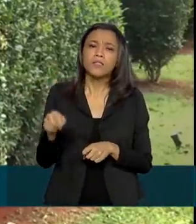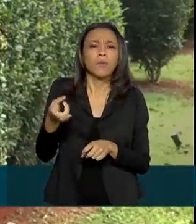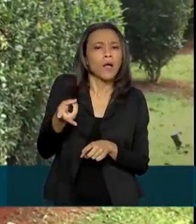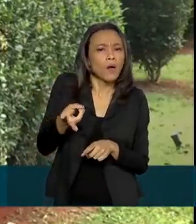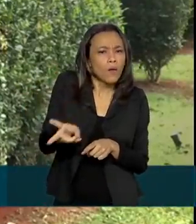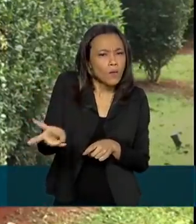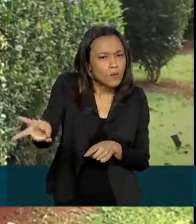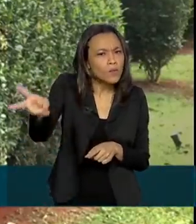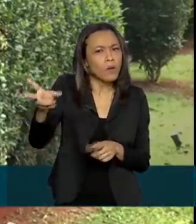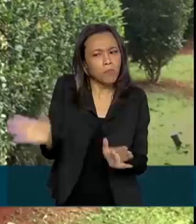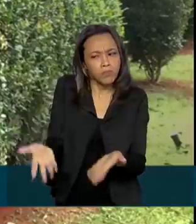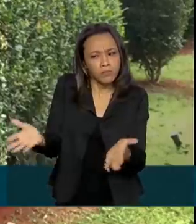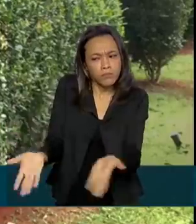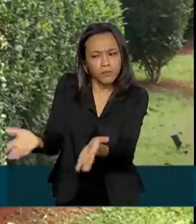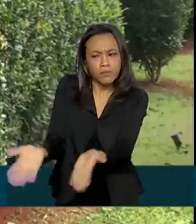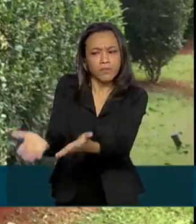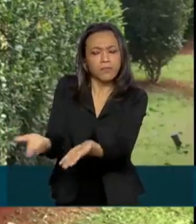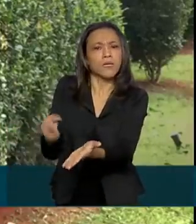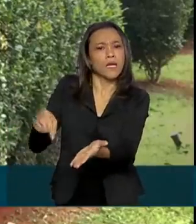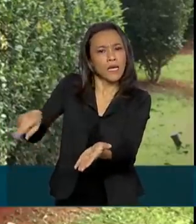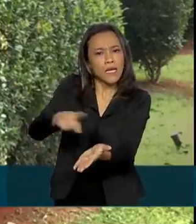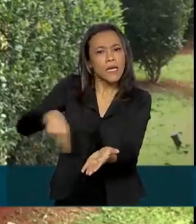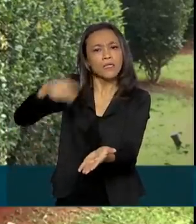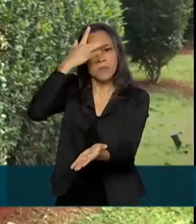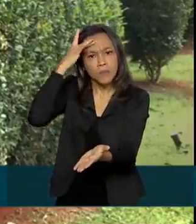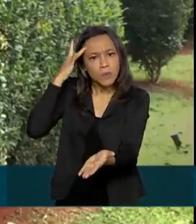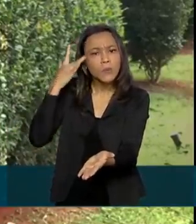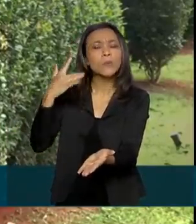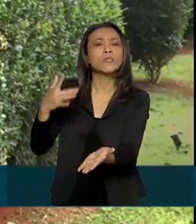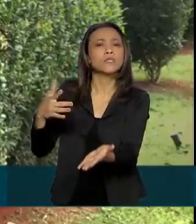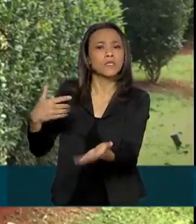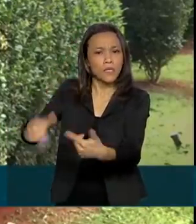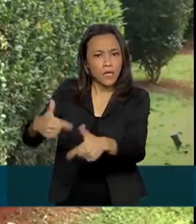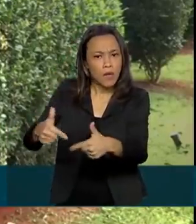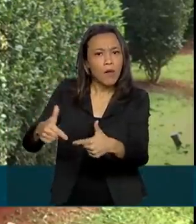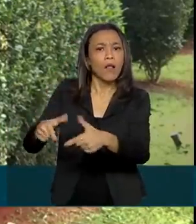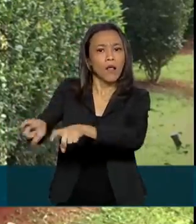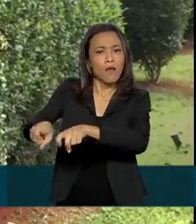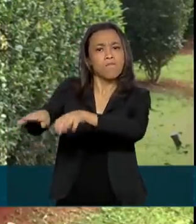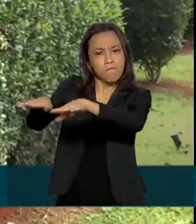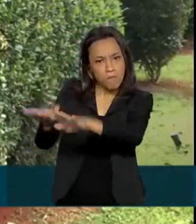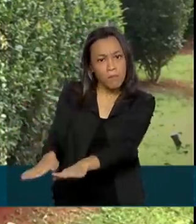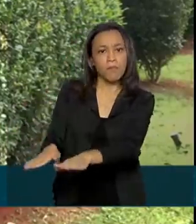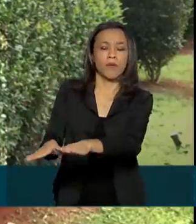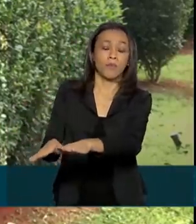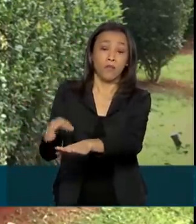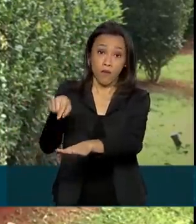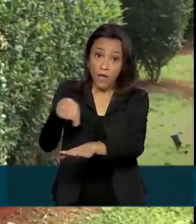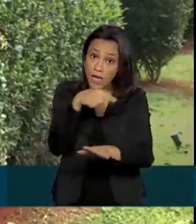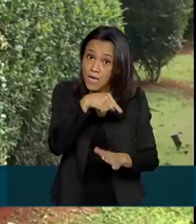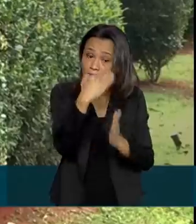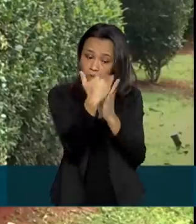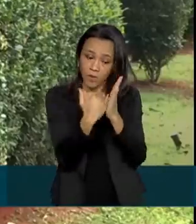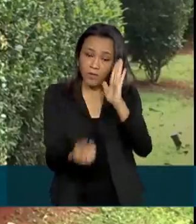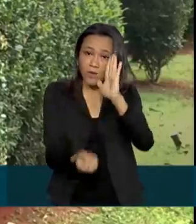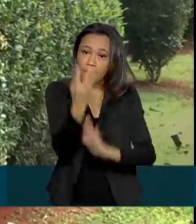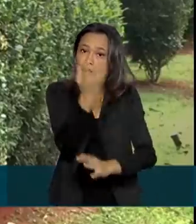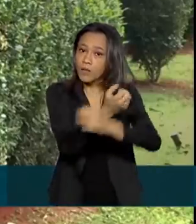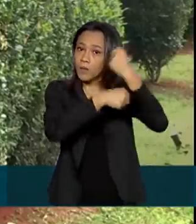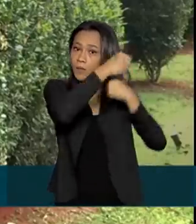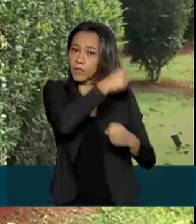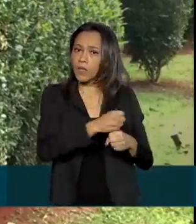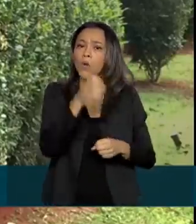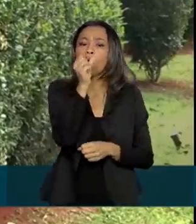continuidade da produção e a permanência do homem no campo. Com o programa que foi criado no ano passado, 8 mil